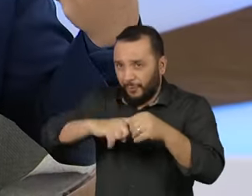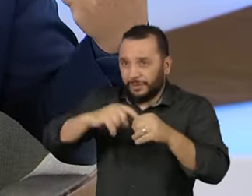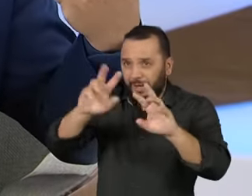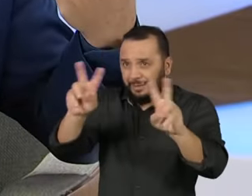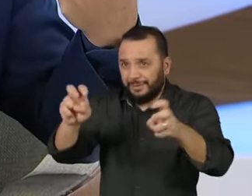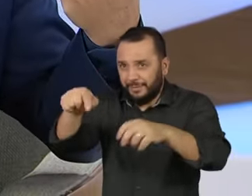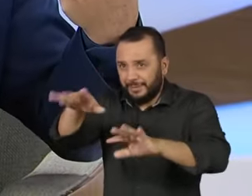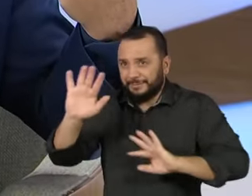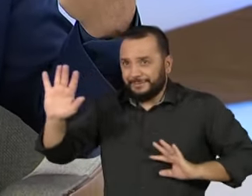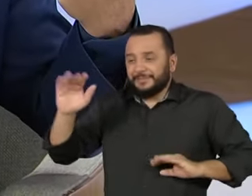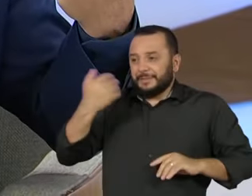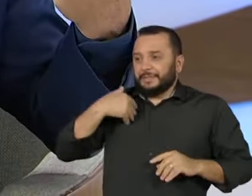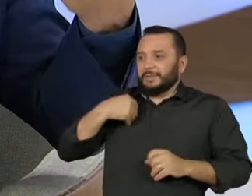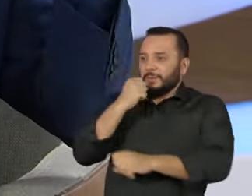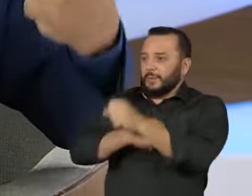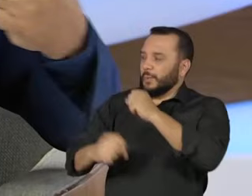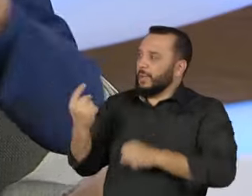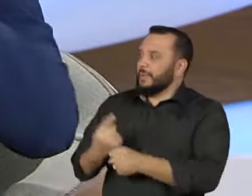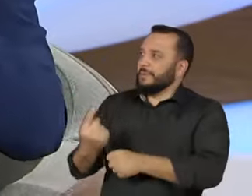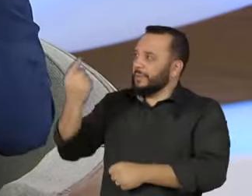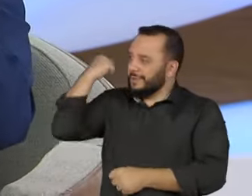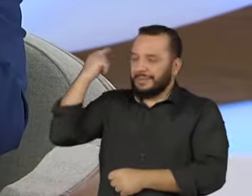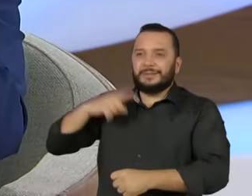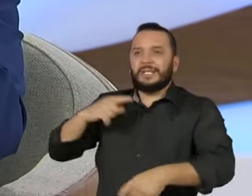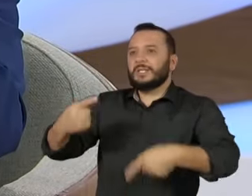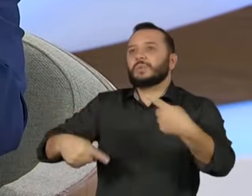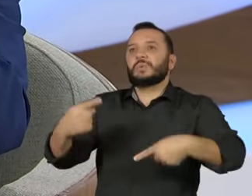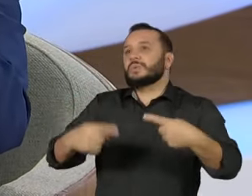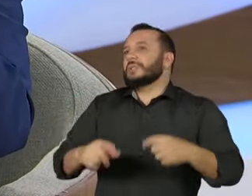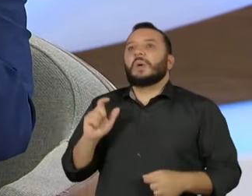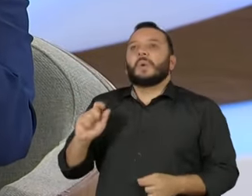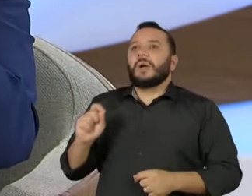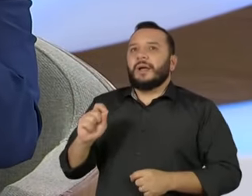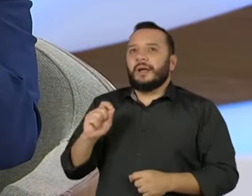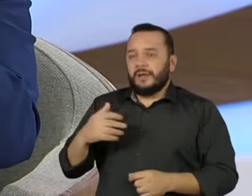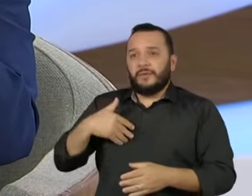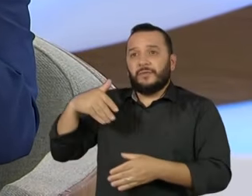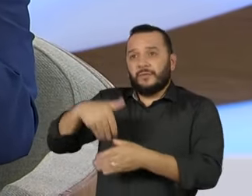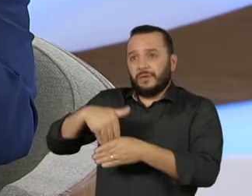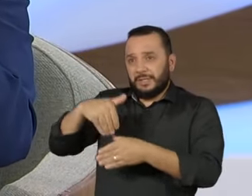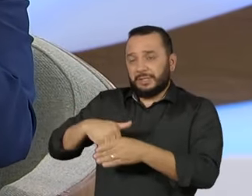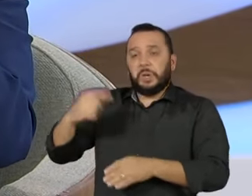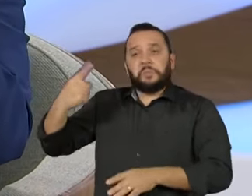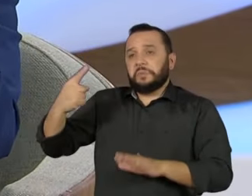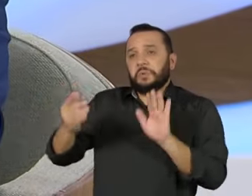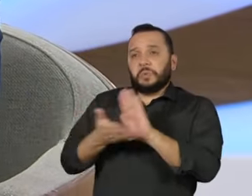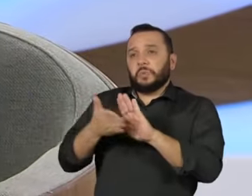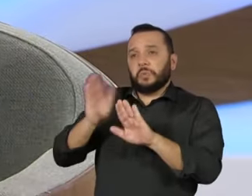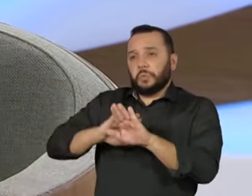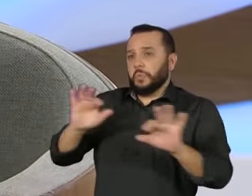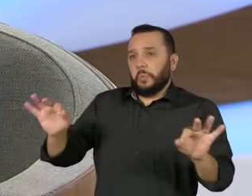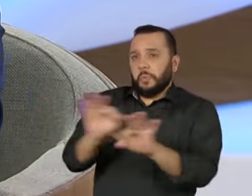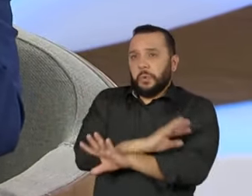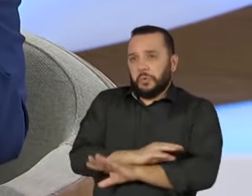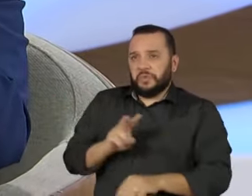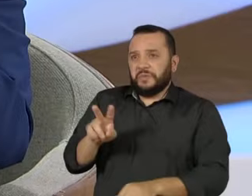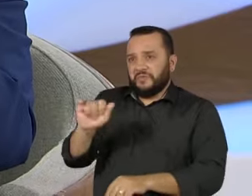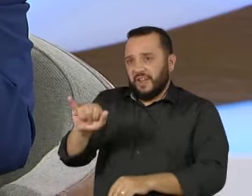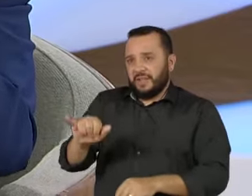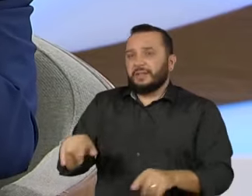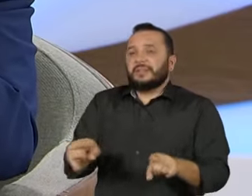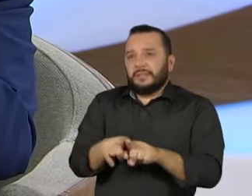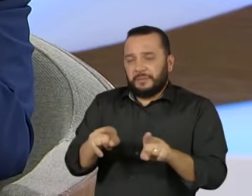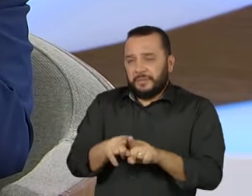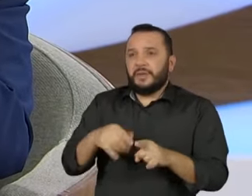final do ano passado, quer dizer, a discussão eram duas, que a eleição ia ser resolvida no primeiro turno, segundo, que tinha que fazer